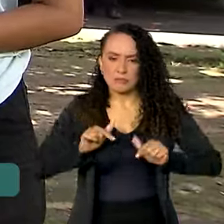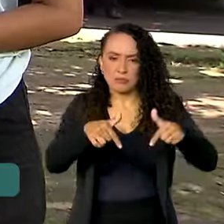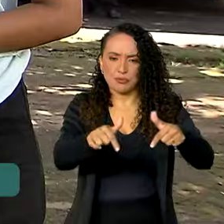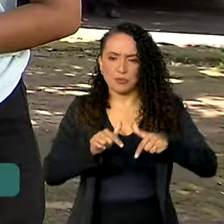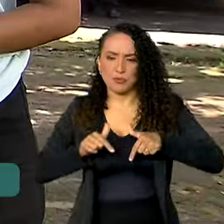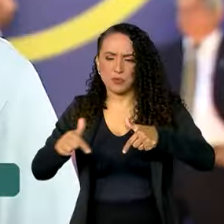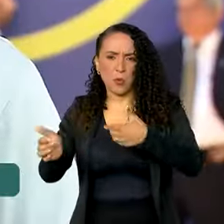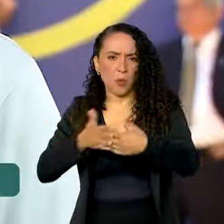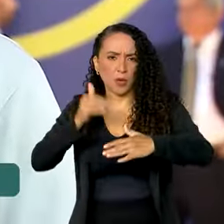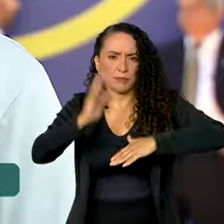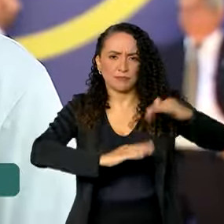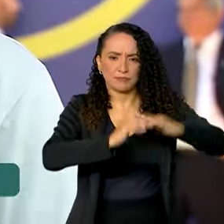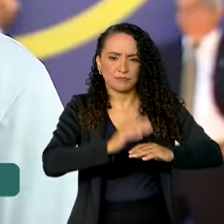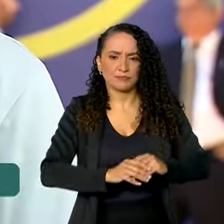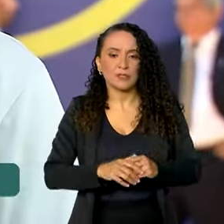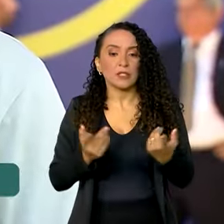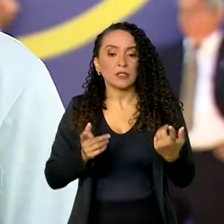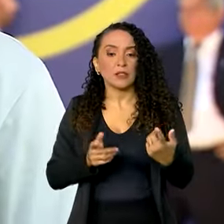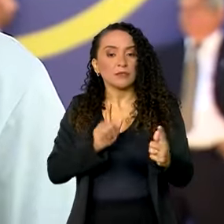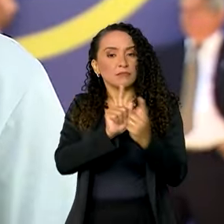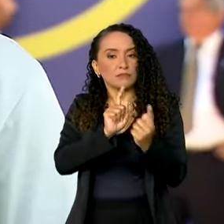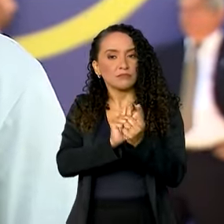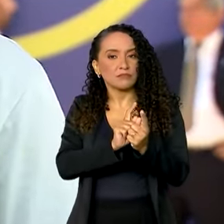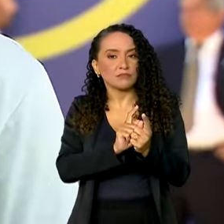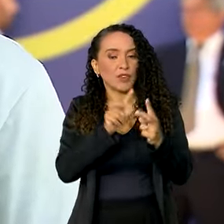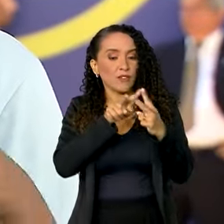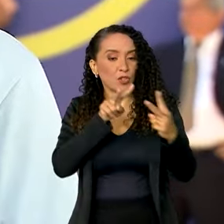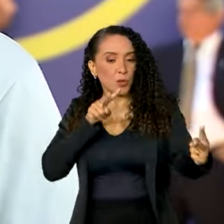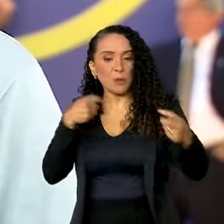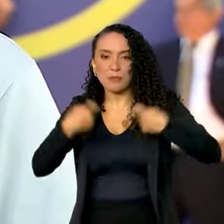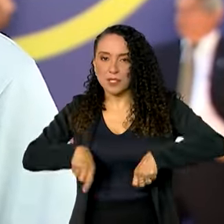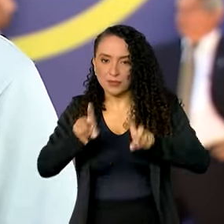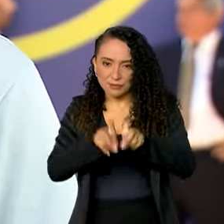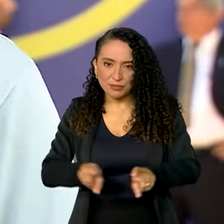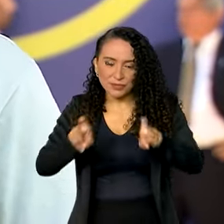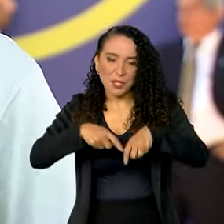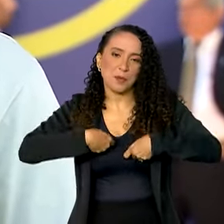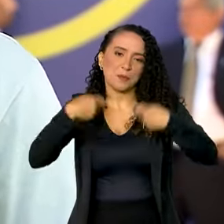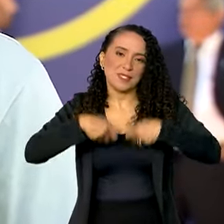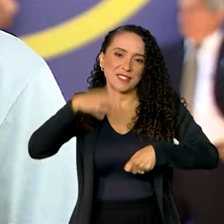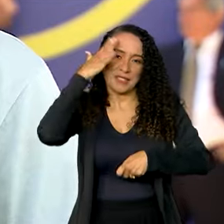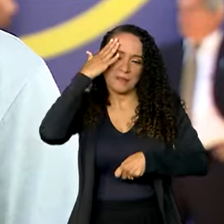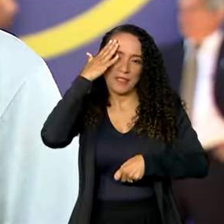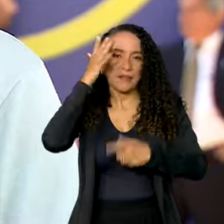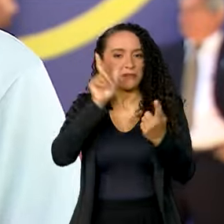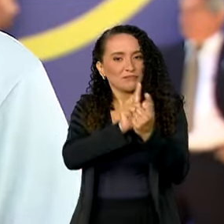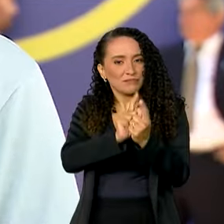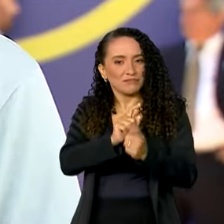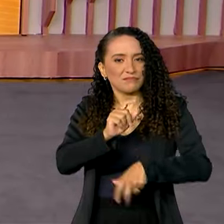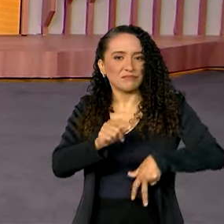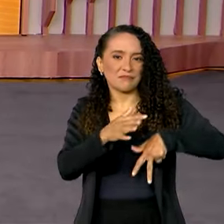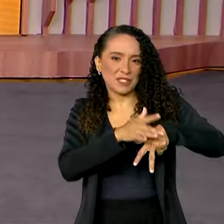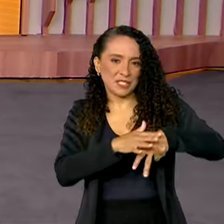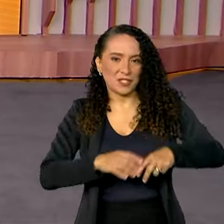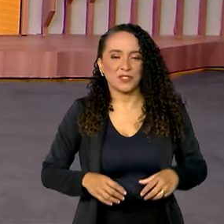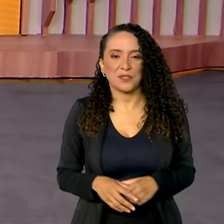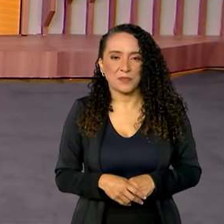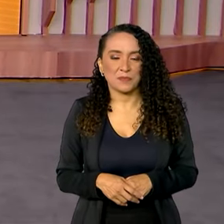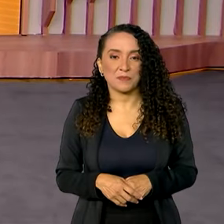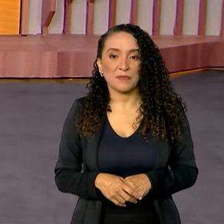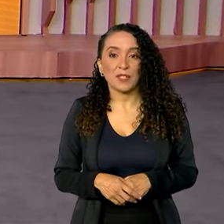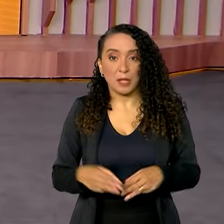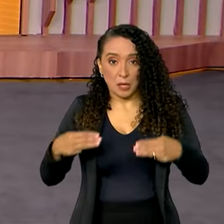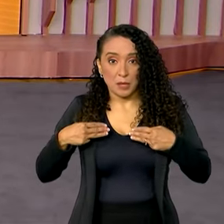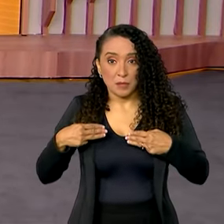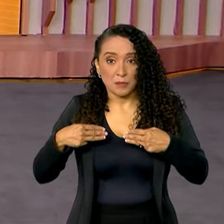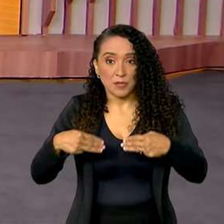qualquer carreira. O atendimento virtual, ele precisa da computação e eu preciso saber mexer lá para atender os meus pacientes futuramente. O